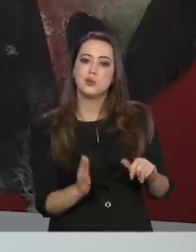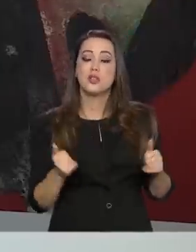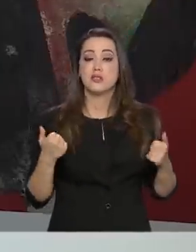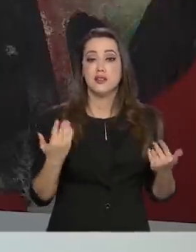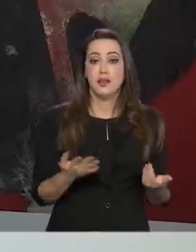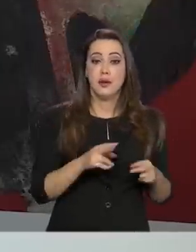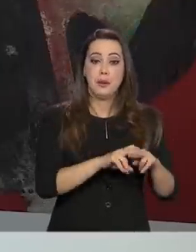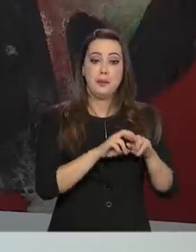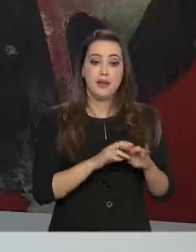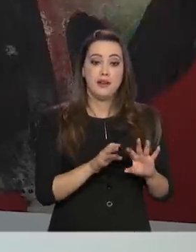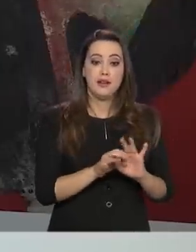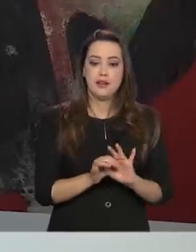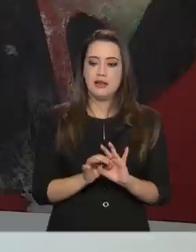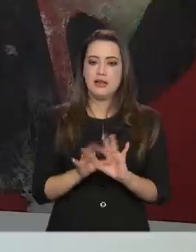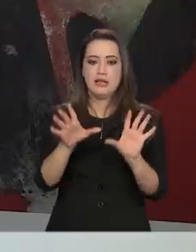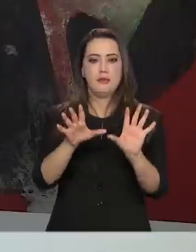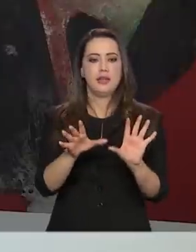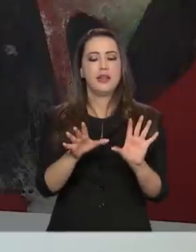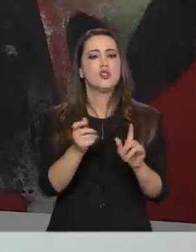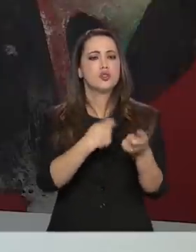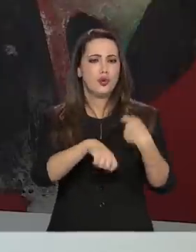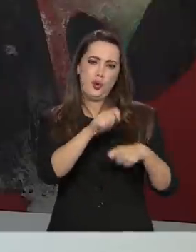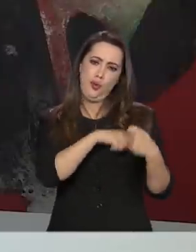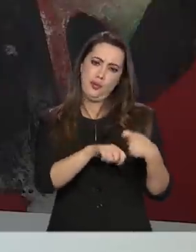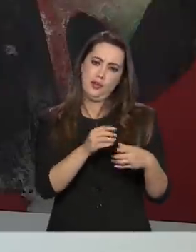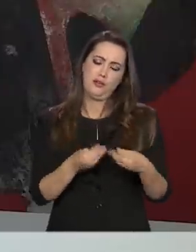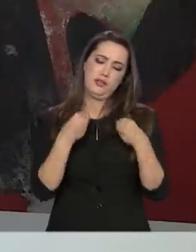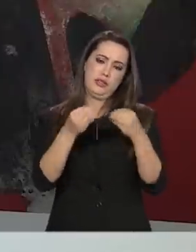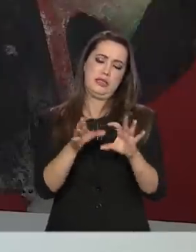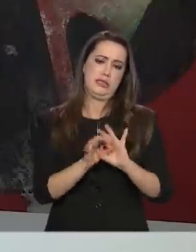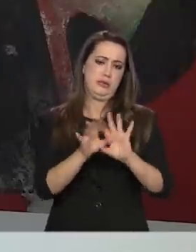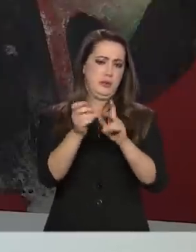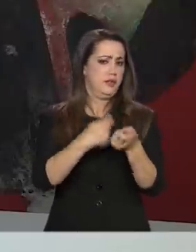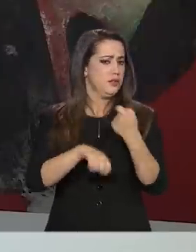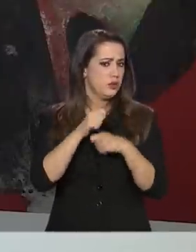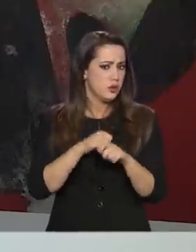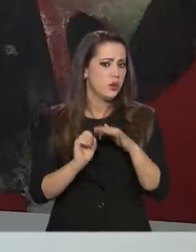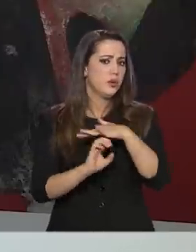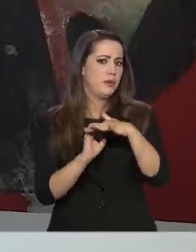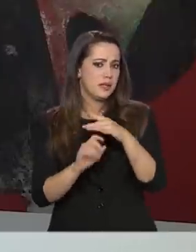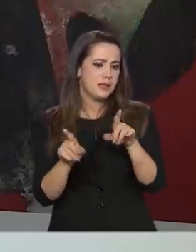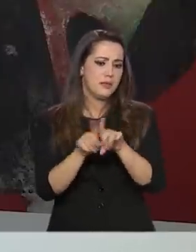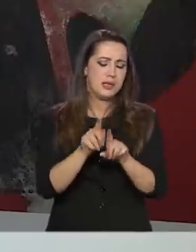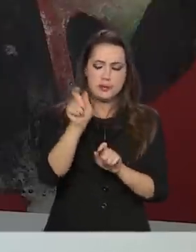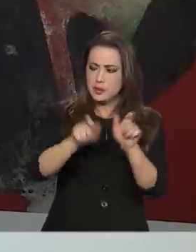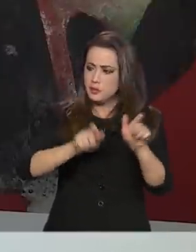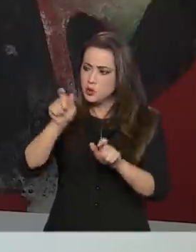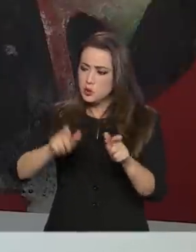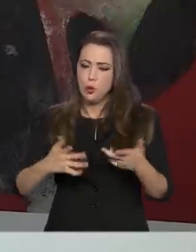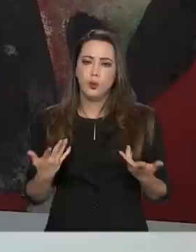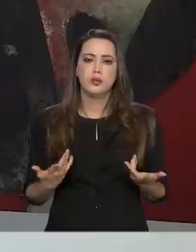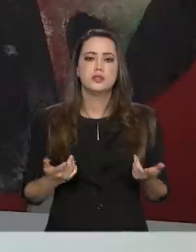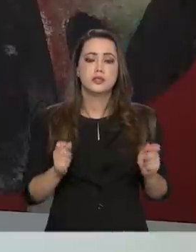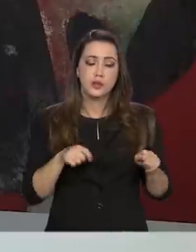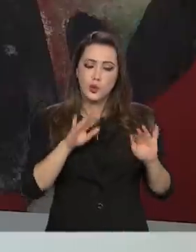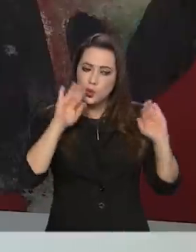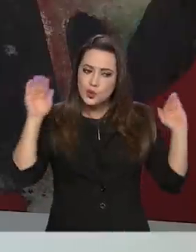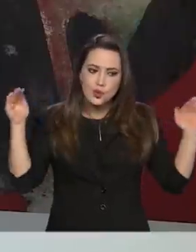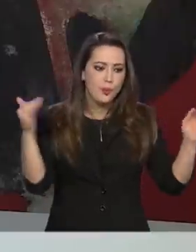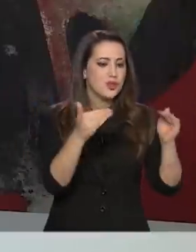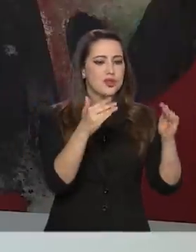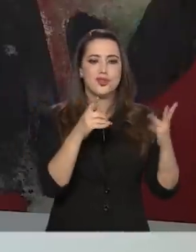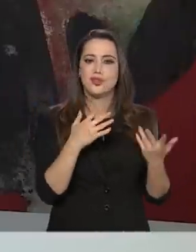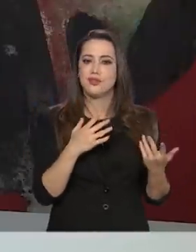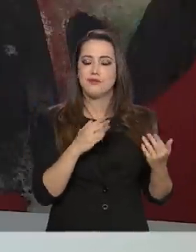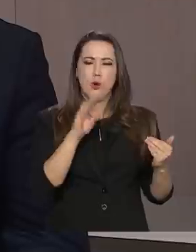pelo lado da liberação, da liberdade econômica, dar mais liberdade para as empresas, para os indivíduos. Então, é isso, é o nosso foco. E as reformas são